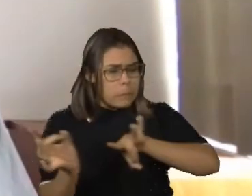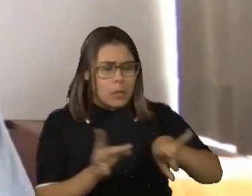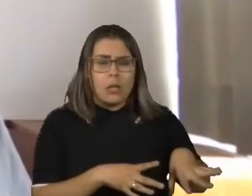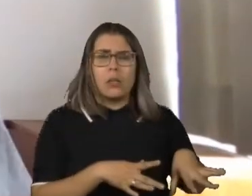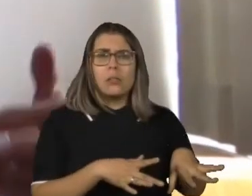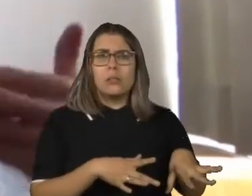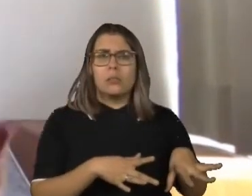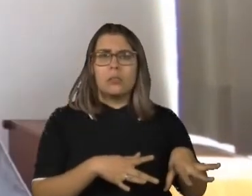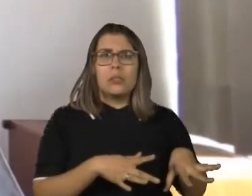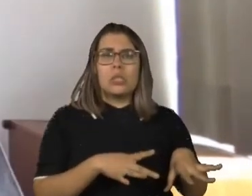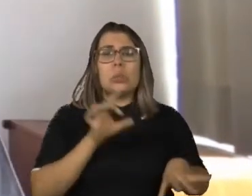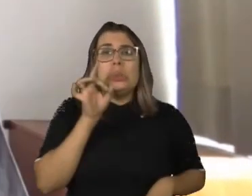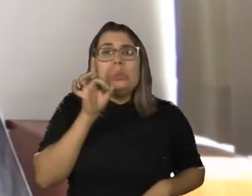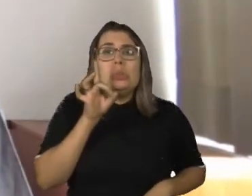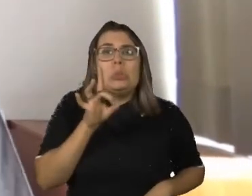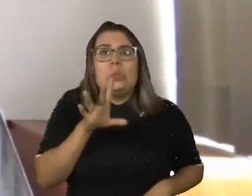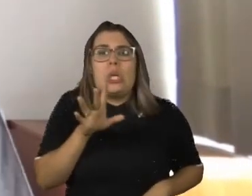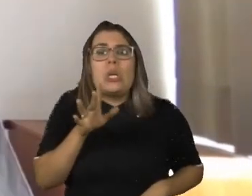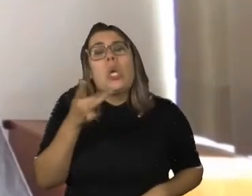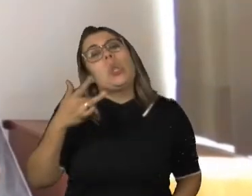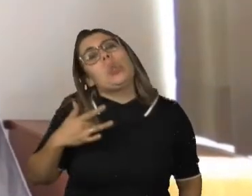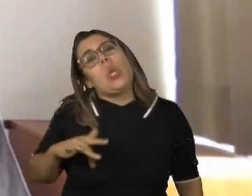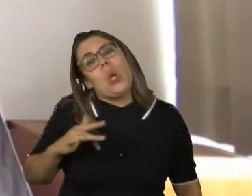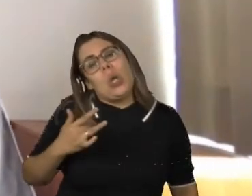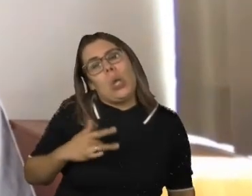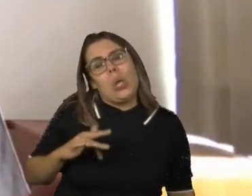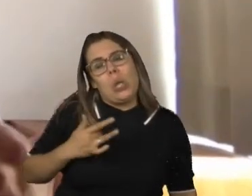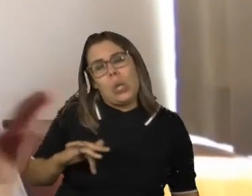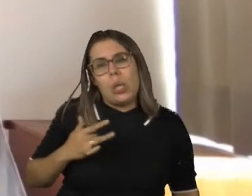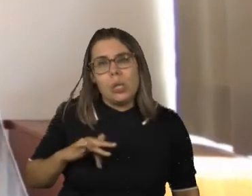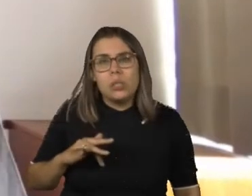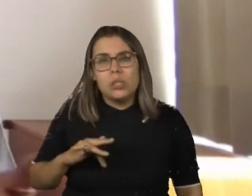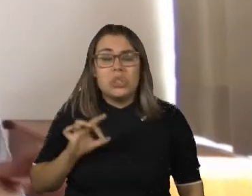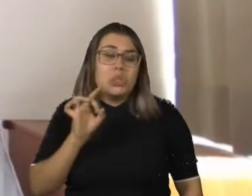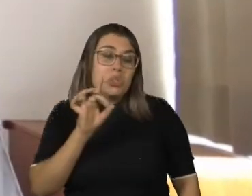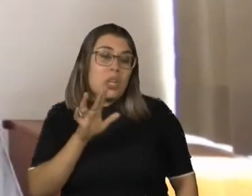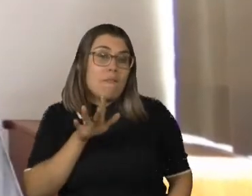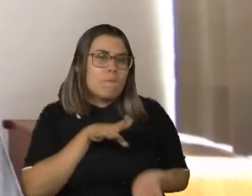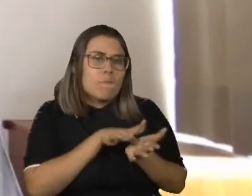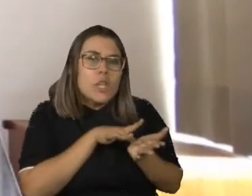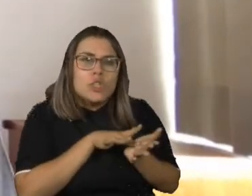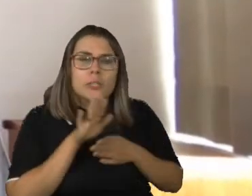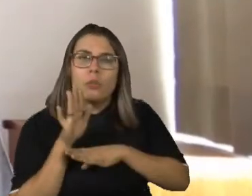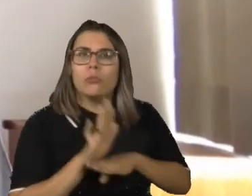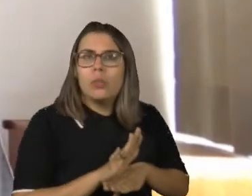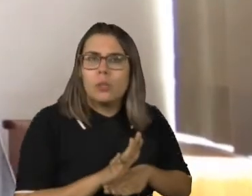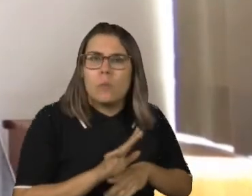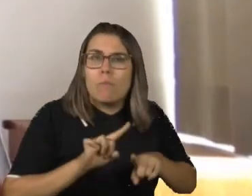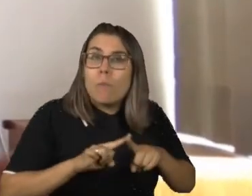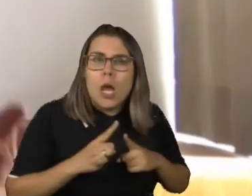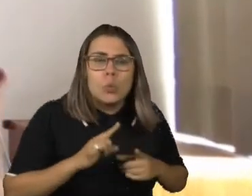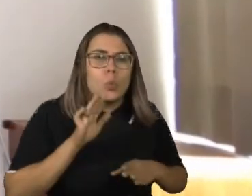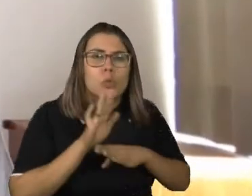assistencialismo e o modelo biomédico que fingem que estão nos ajudando para nos deixar no